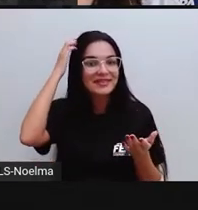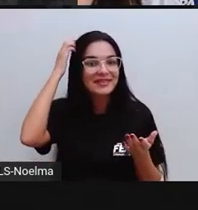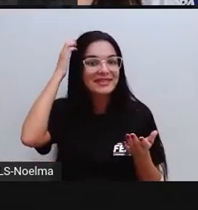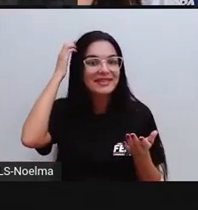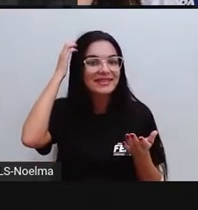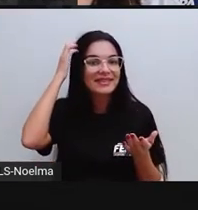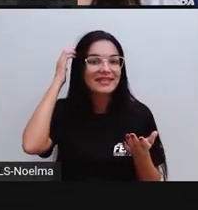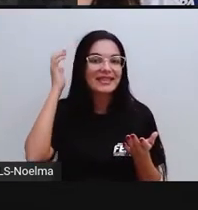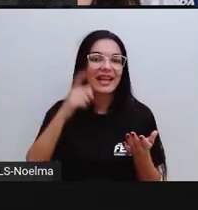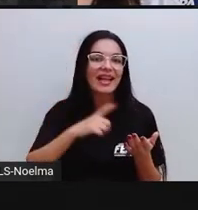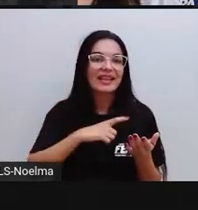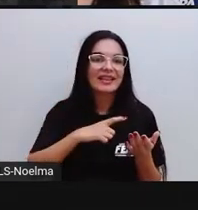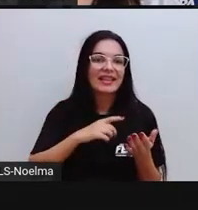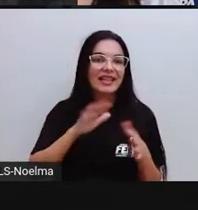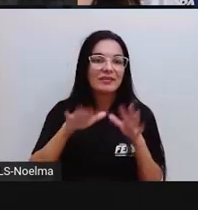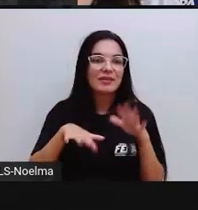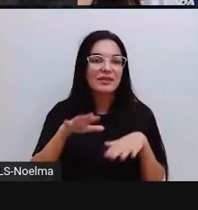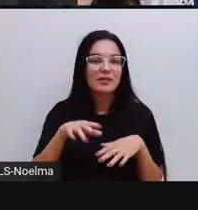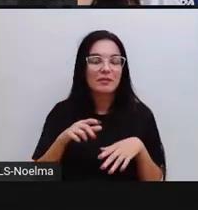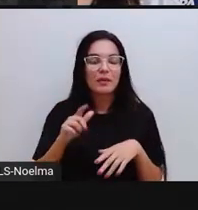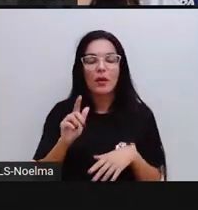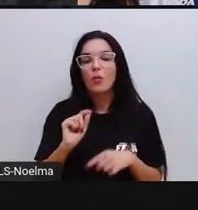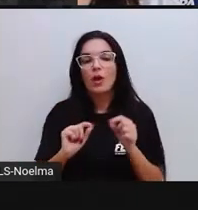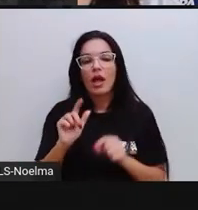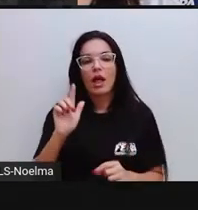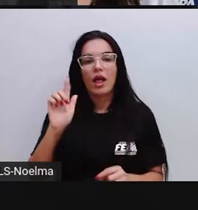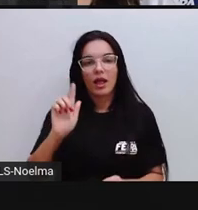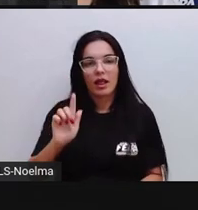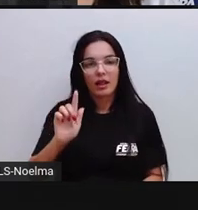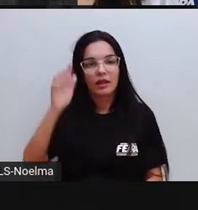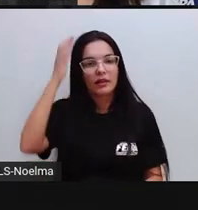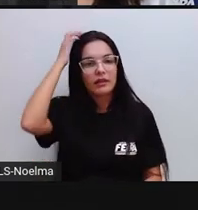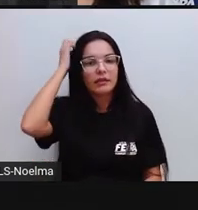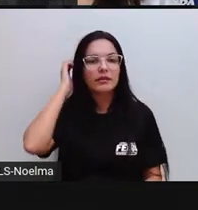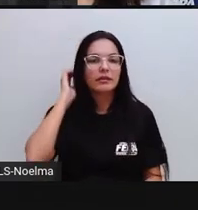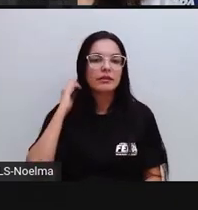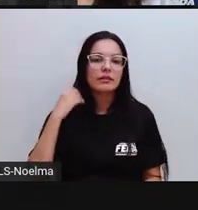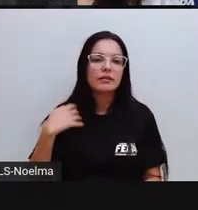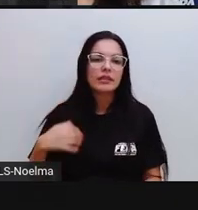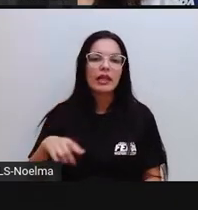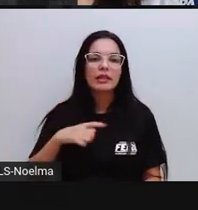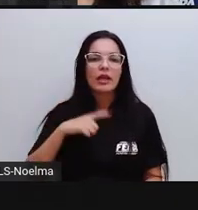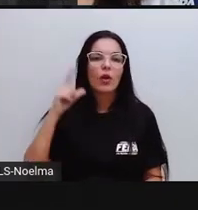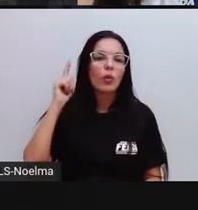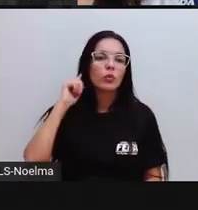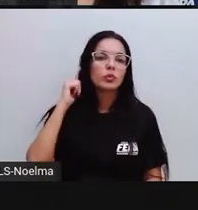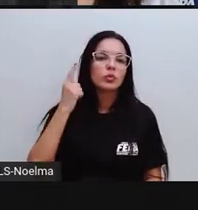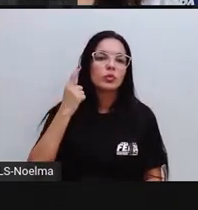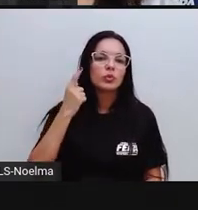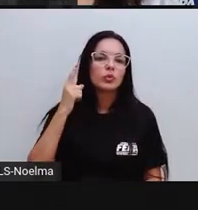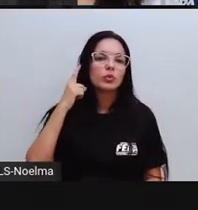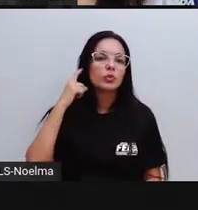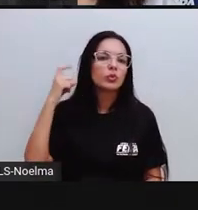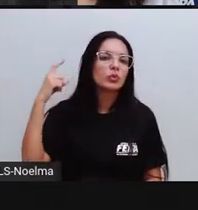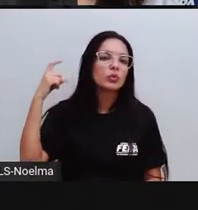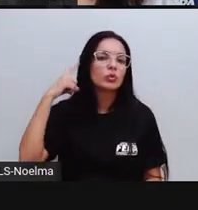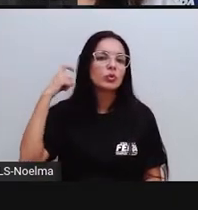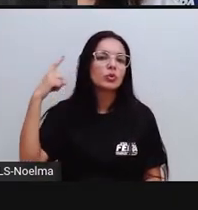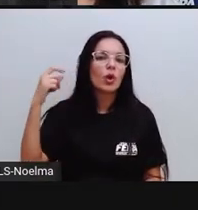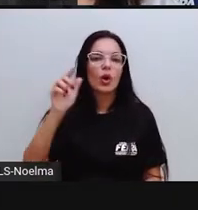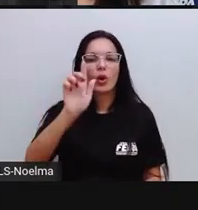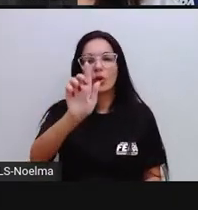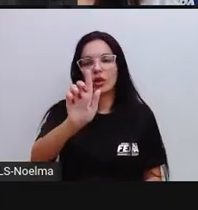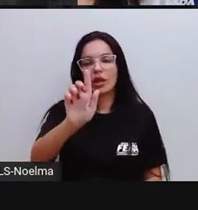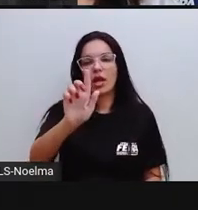têm aí a letra G, certo? Com o som de G mesmo, porque ela tem aí o U e o I.